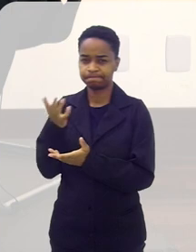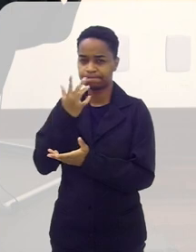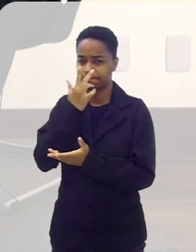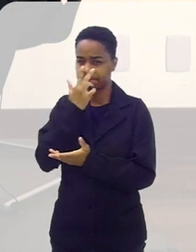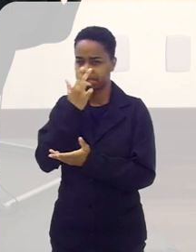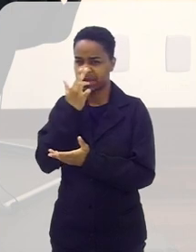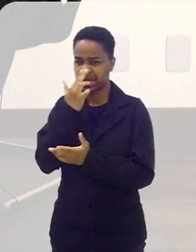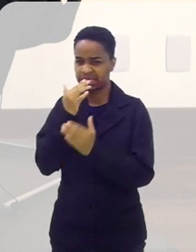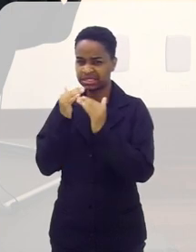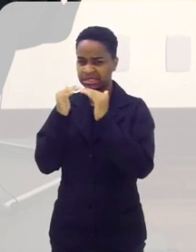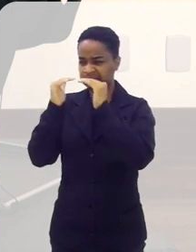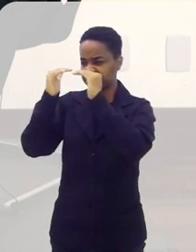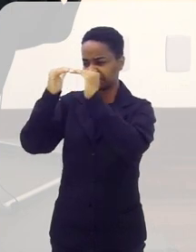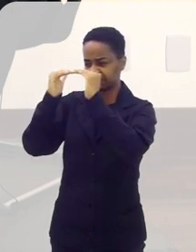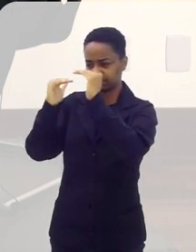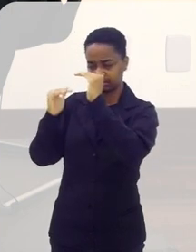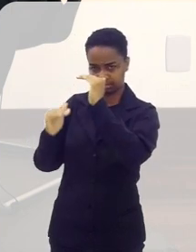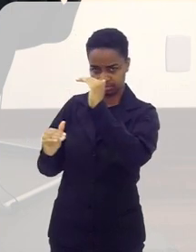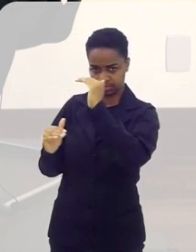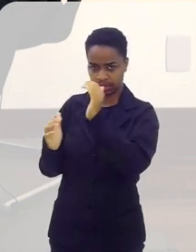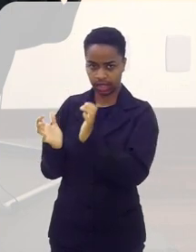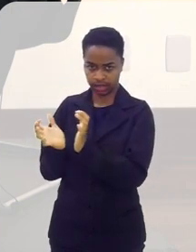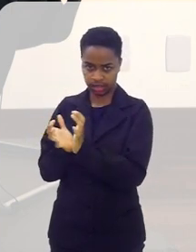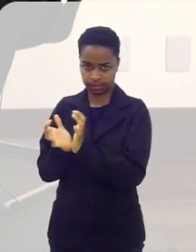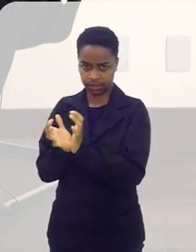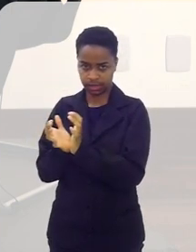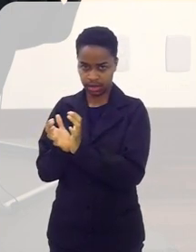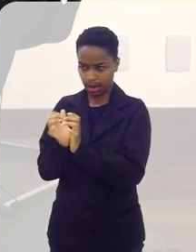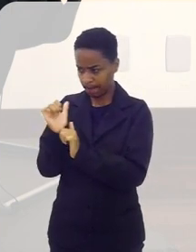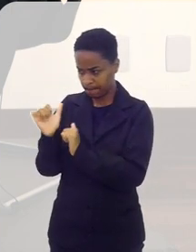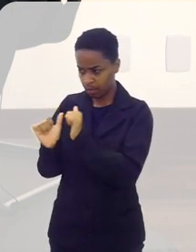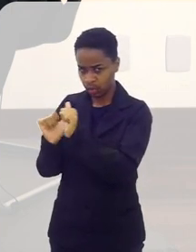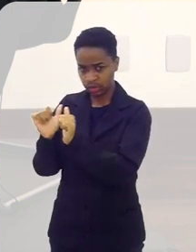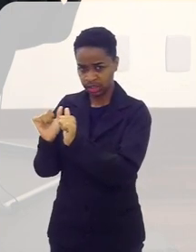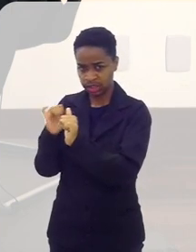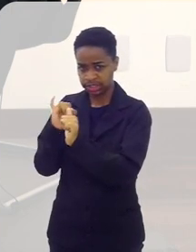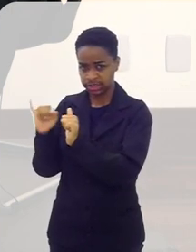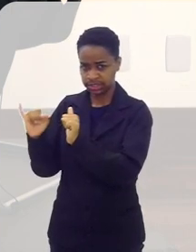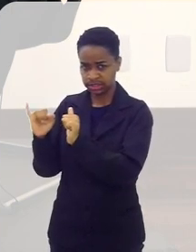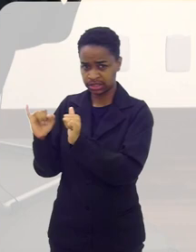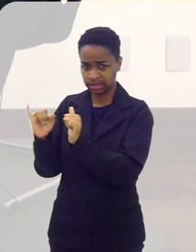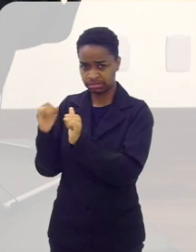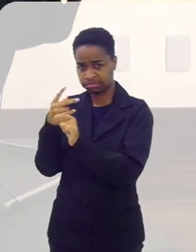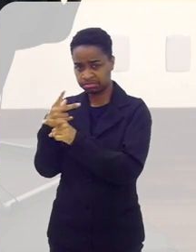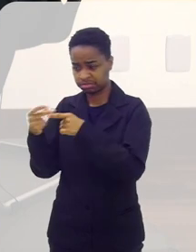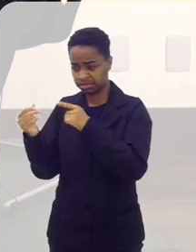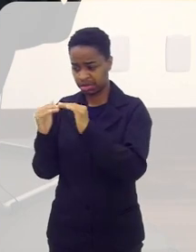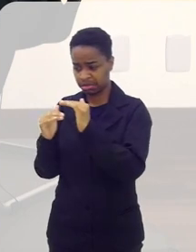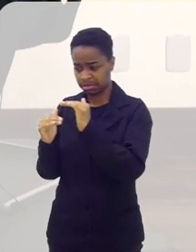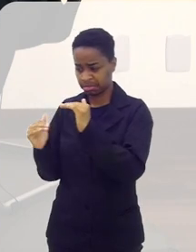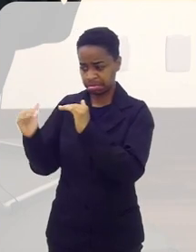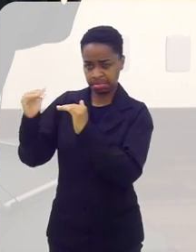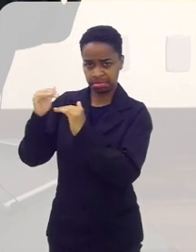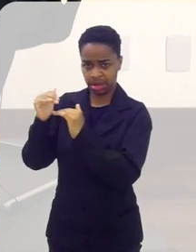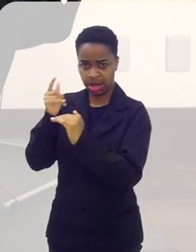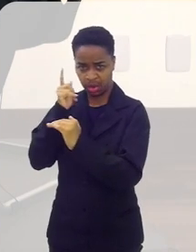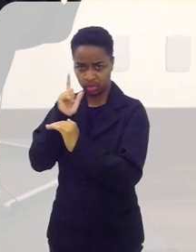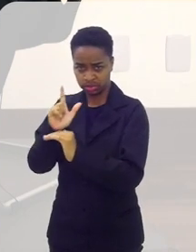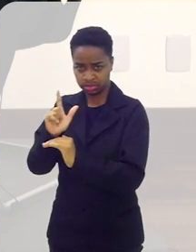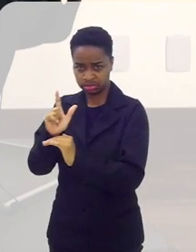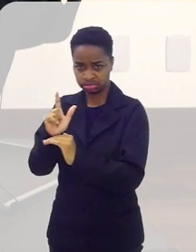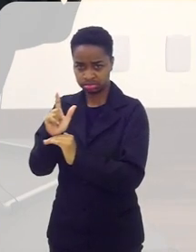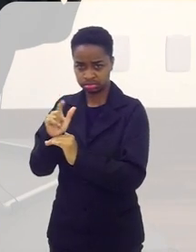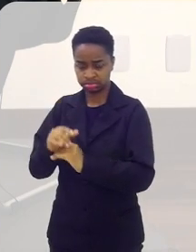É como se fosse uma hierarquia. Essa equipe muda, pula de lugar